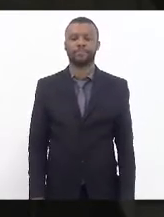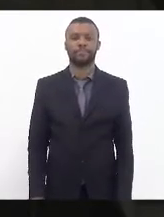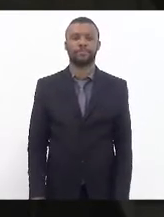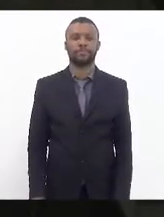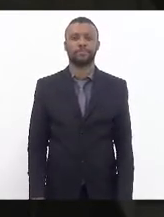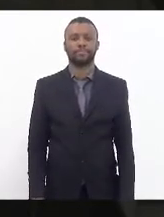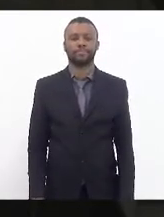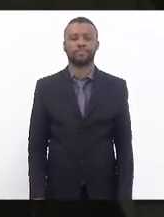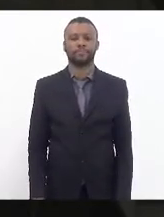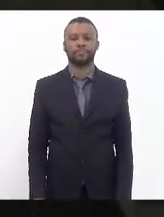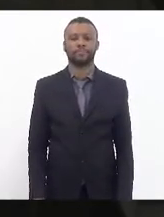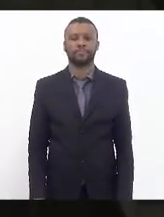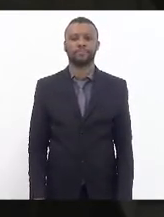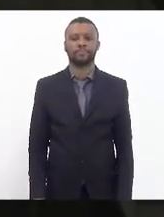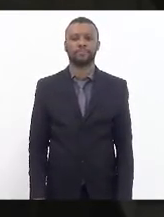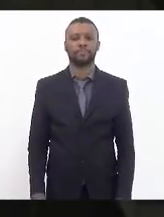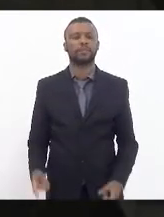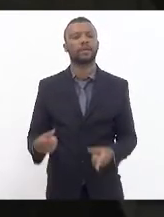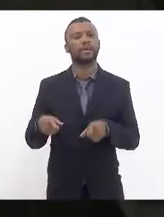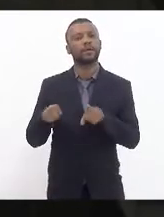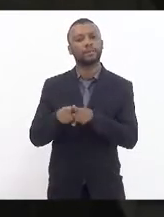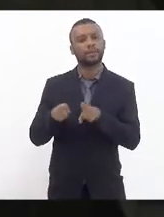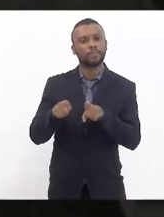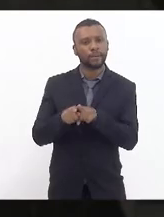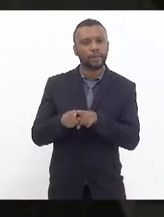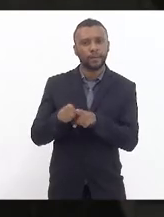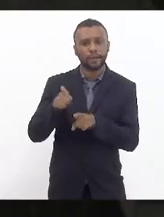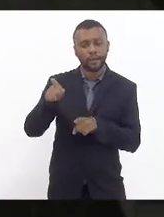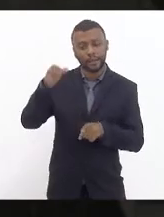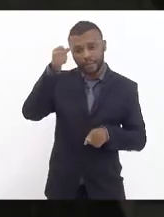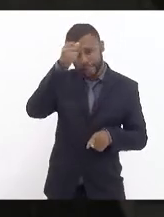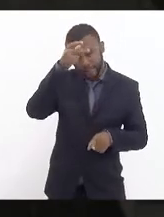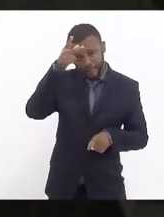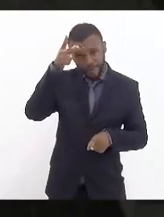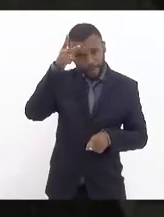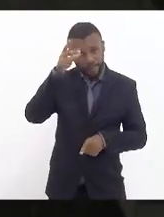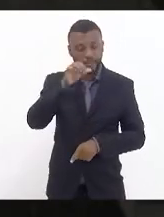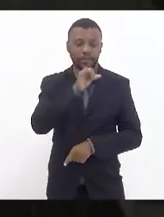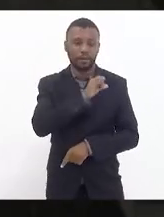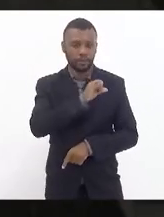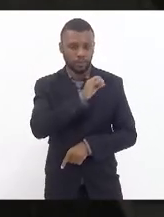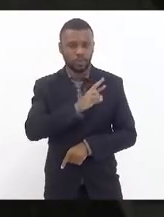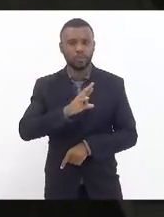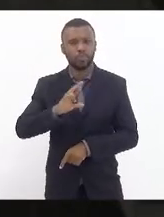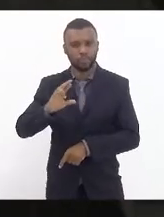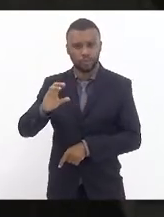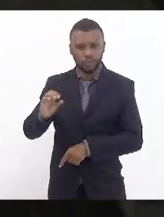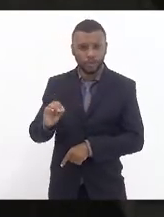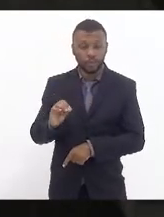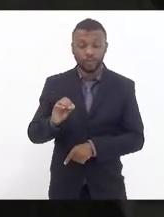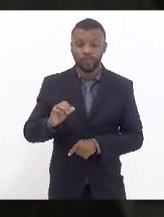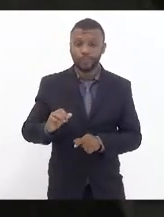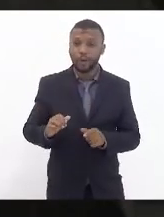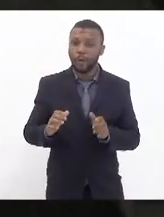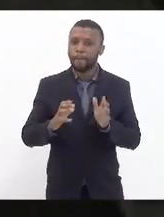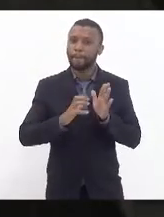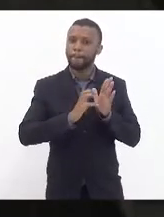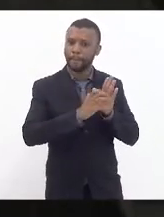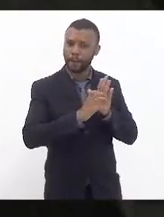E, também, lá na prefeitura da cidade do Rio de Janeiro, partido que eu me filiei